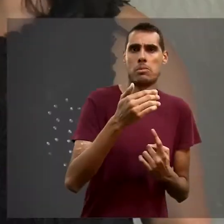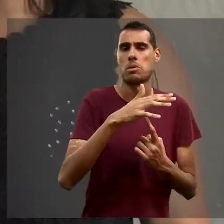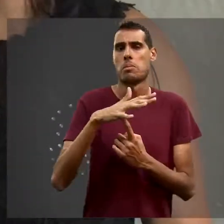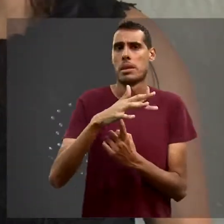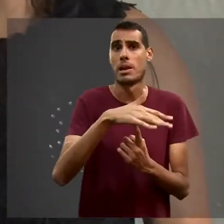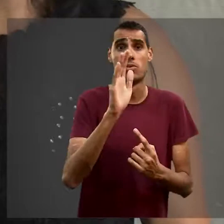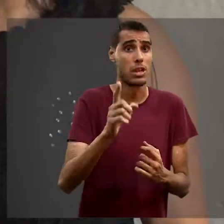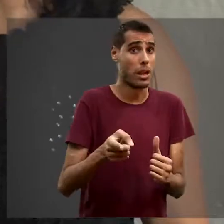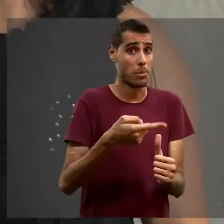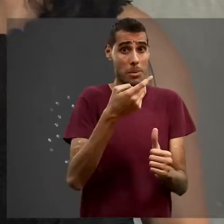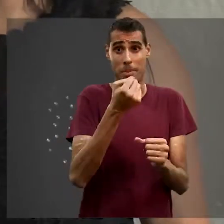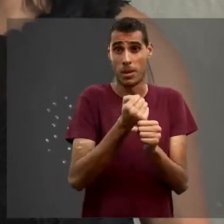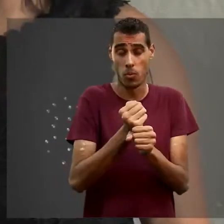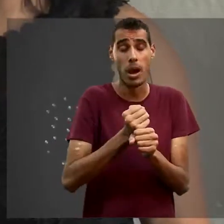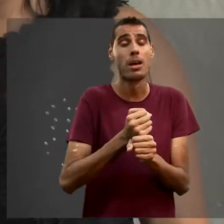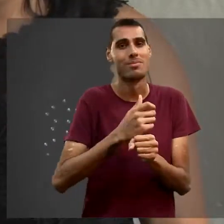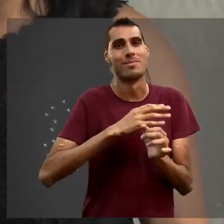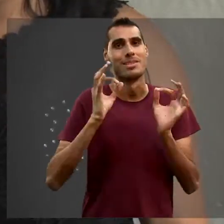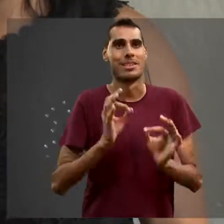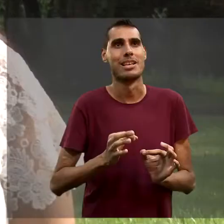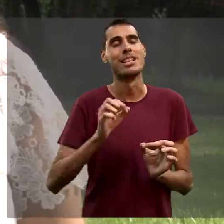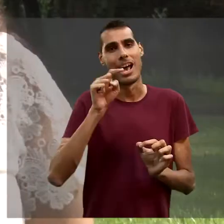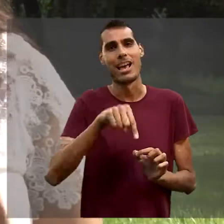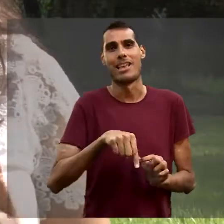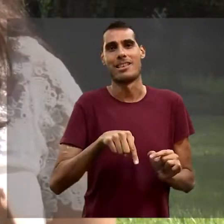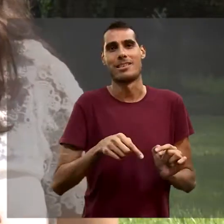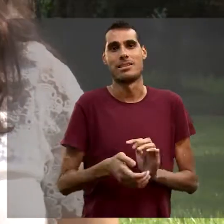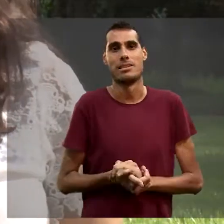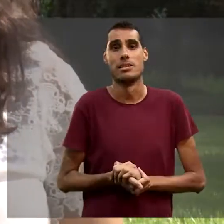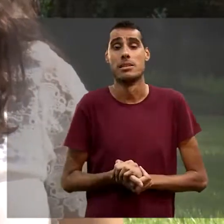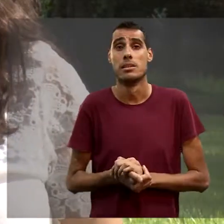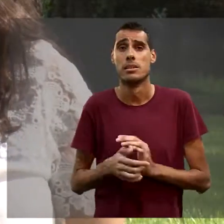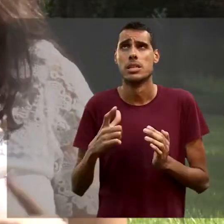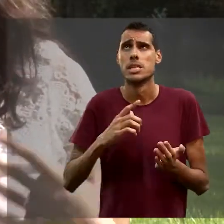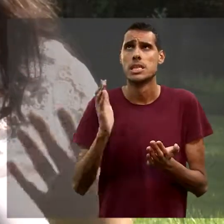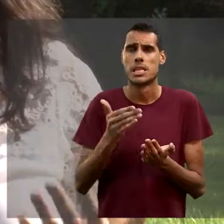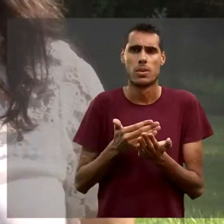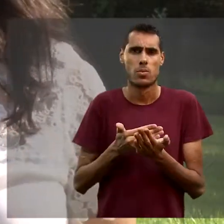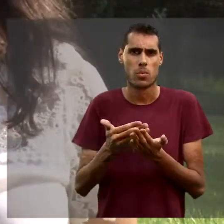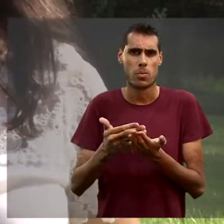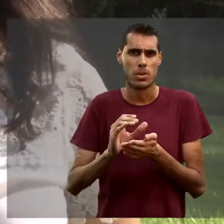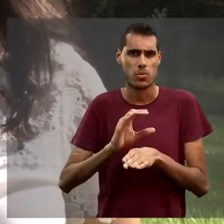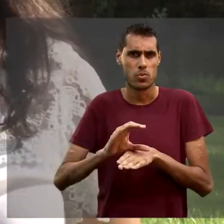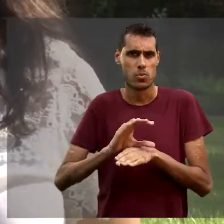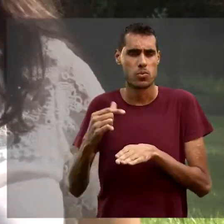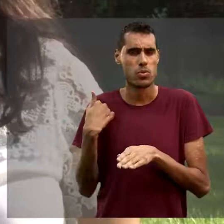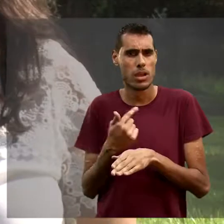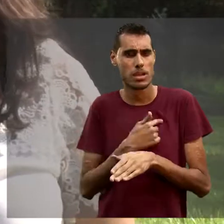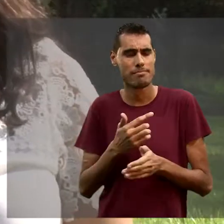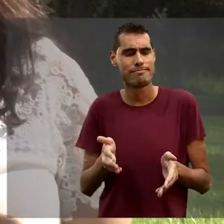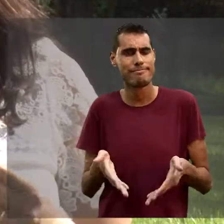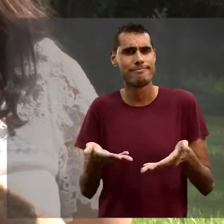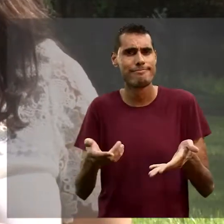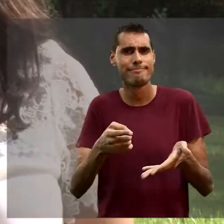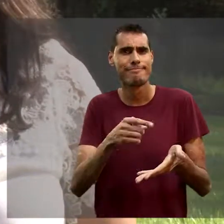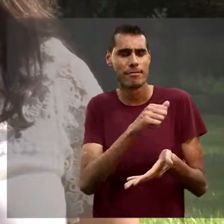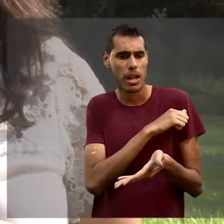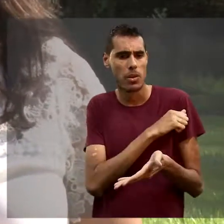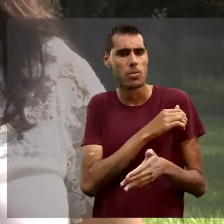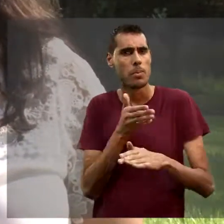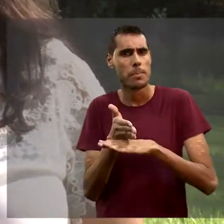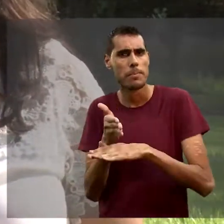para ter certeza de que é essa a escolha. Desde o começo do curso, nós incentivamos os nossos alunos a